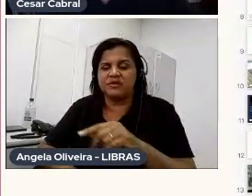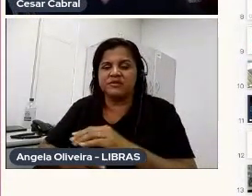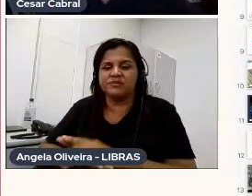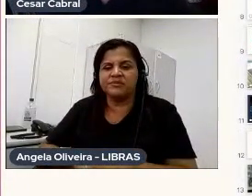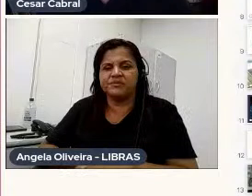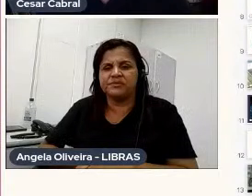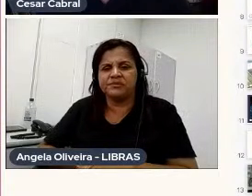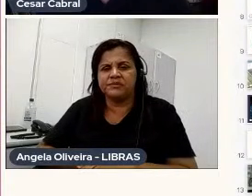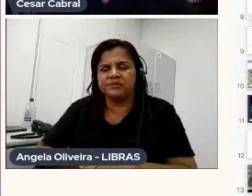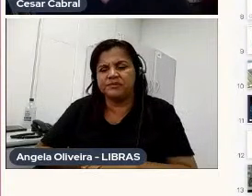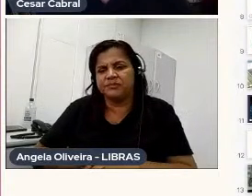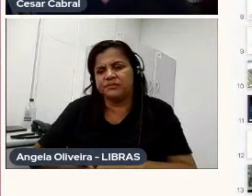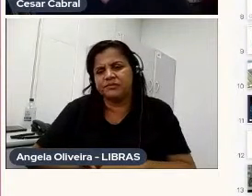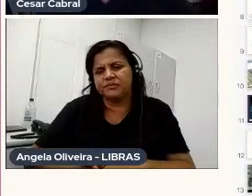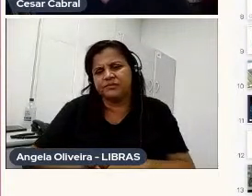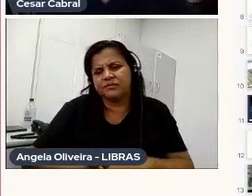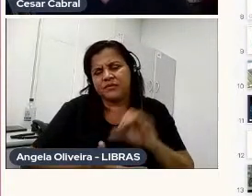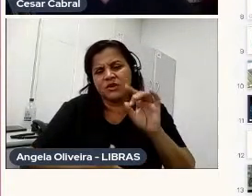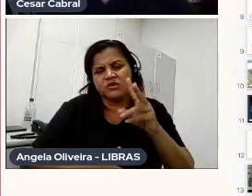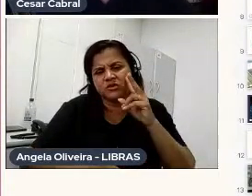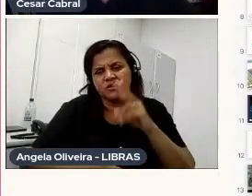deixa eu só ver se tem alguma mensagem,